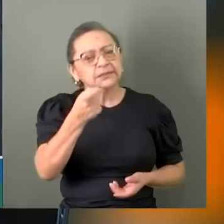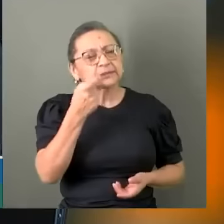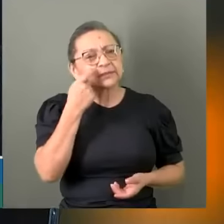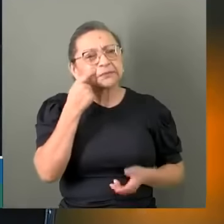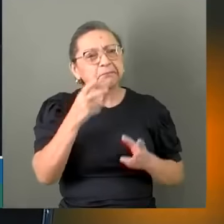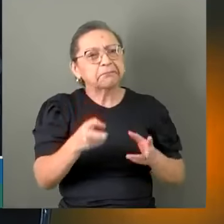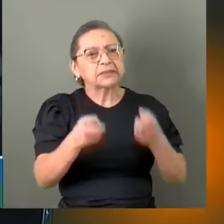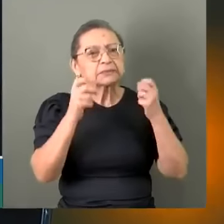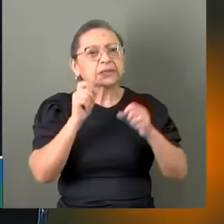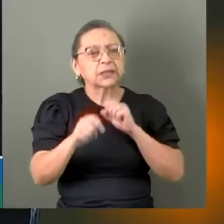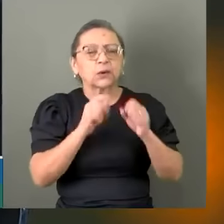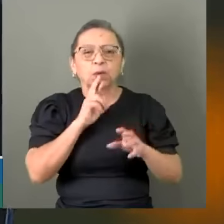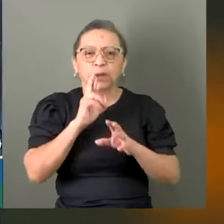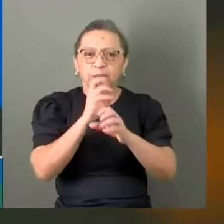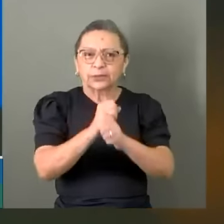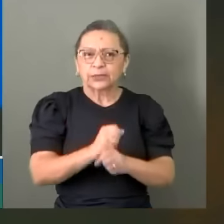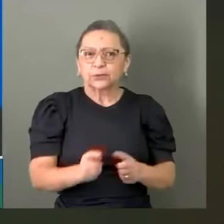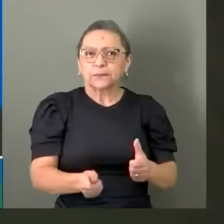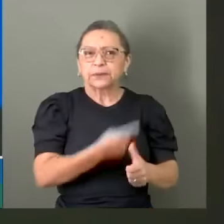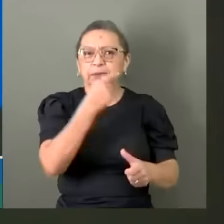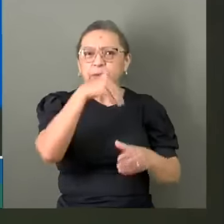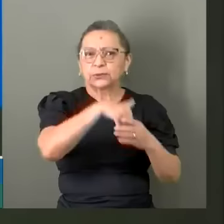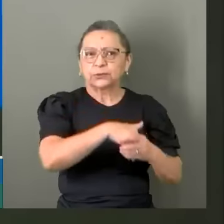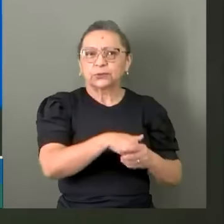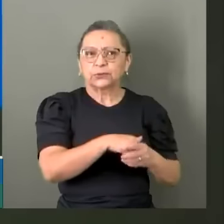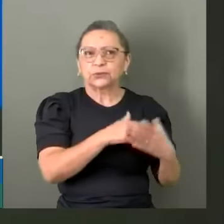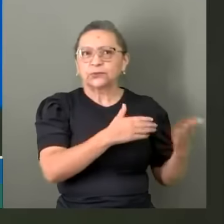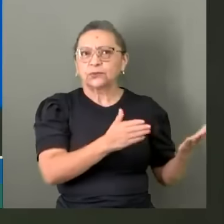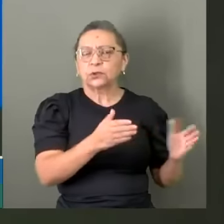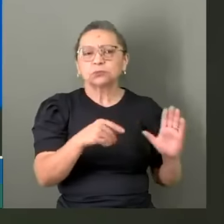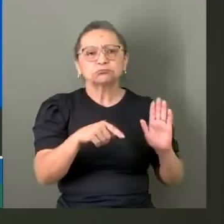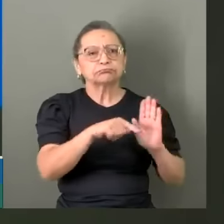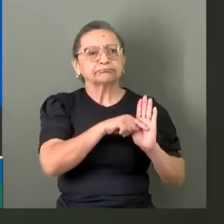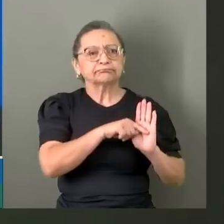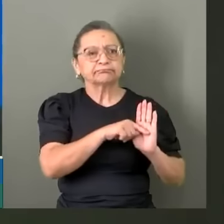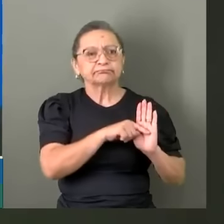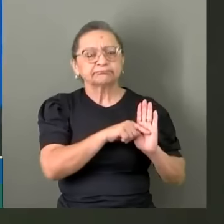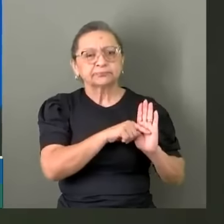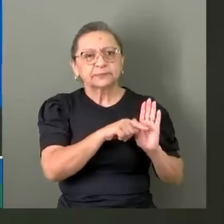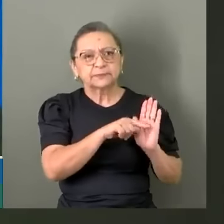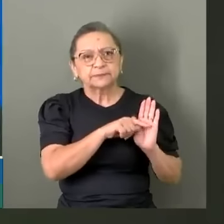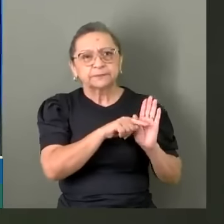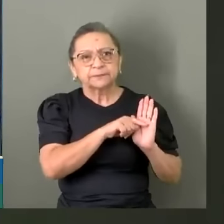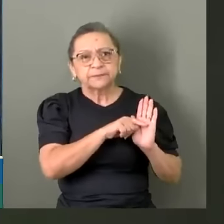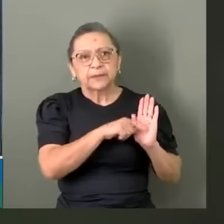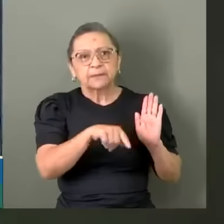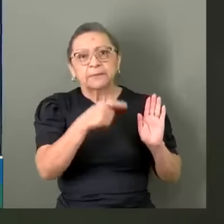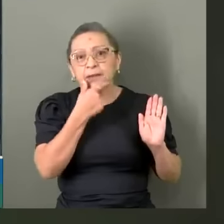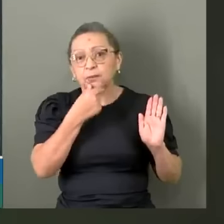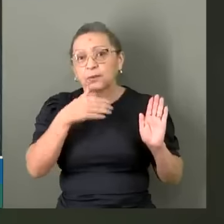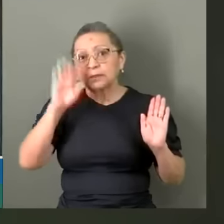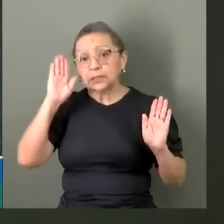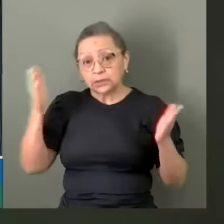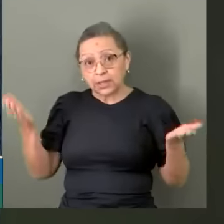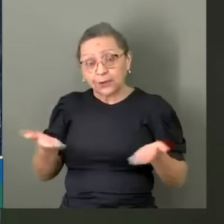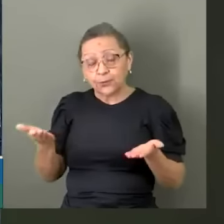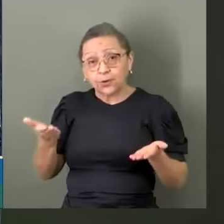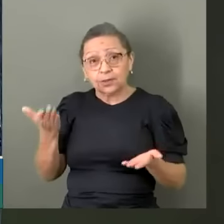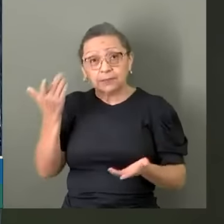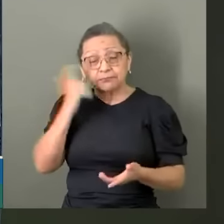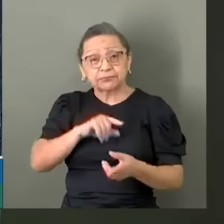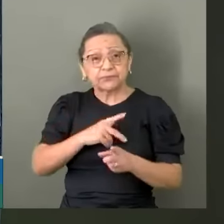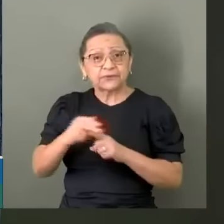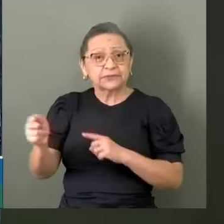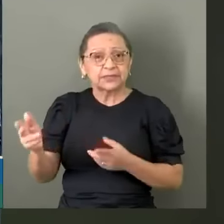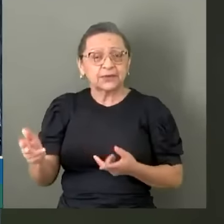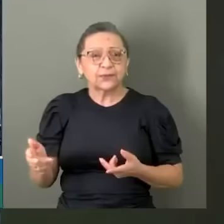o resultado do primeiro turno foi negativo para o candidato que sagrou vencedor,